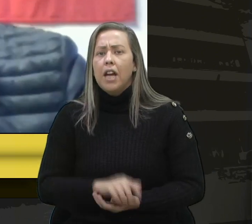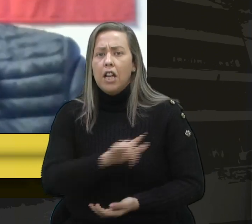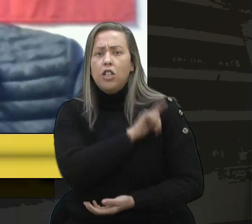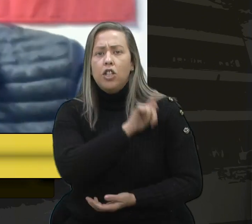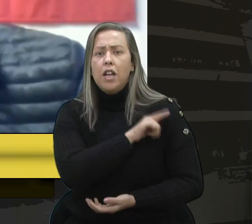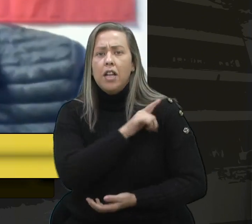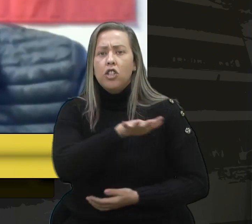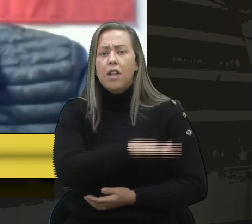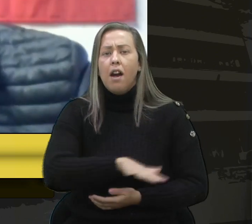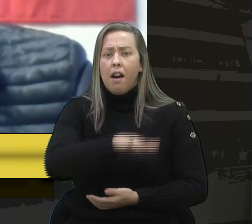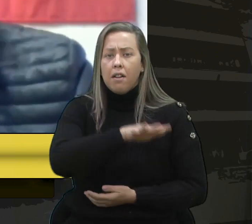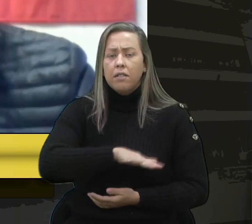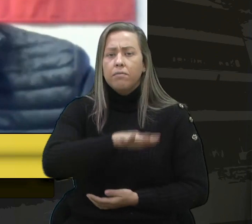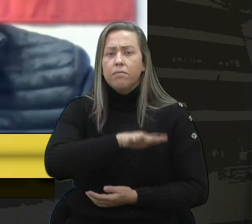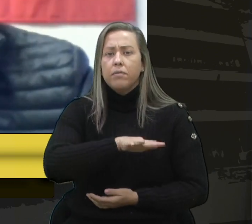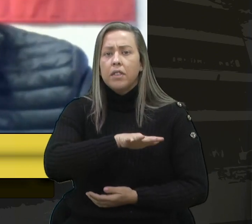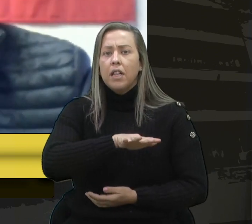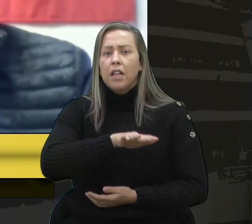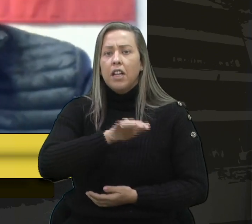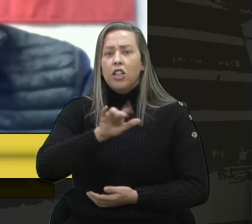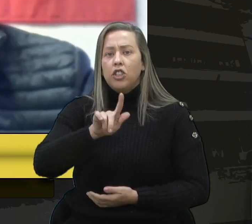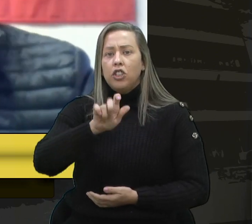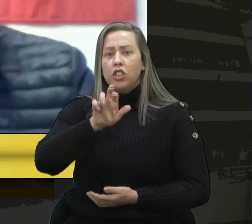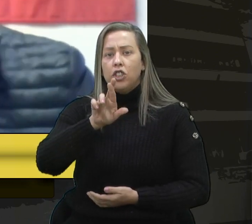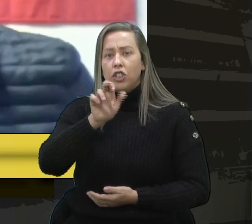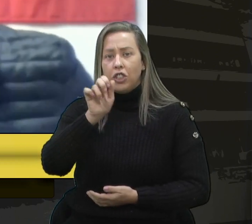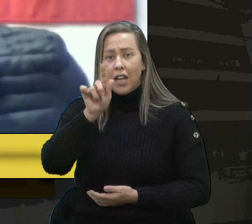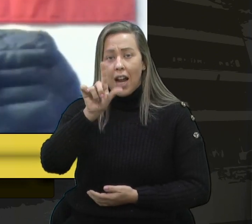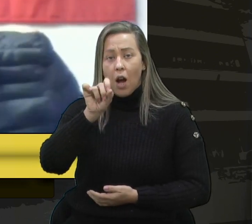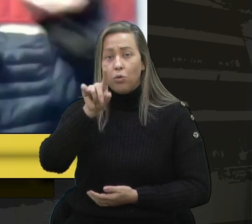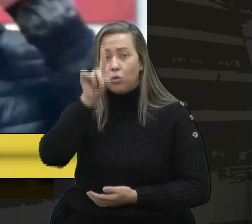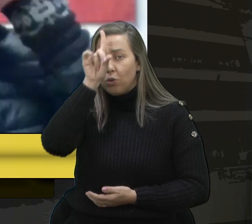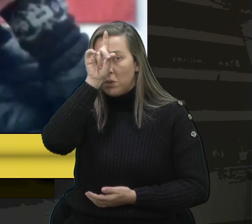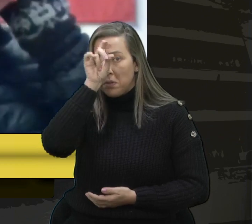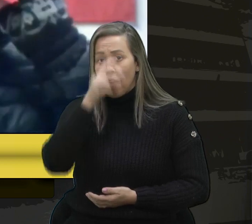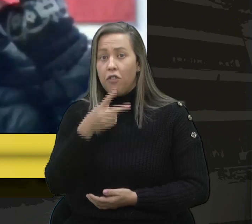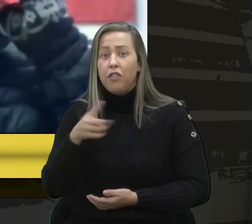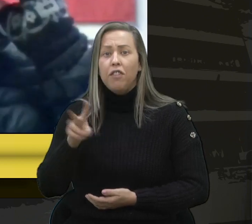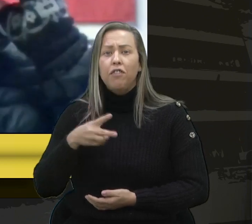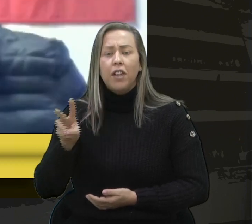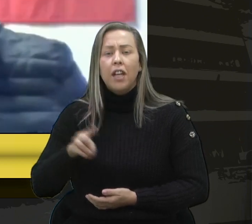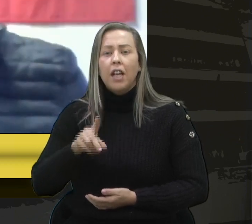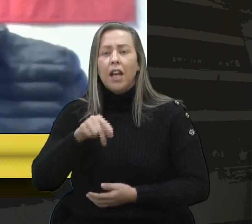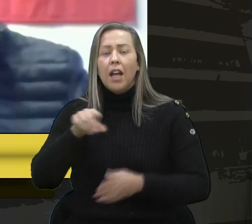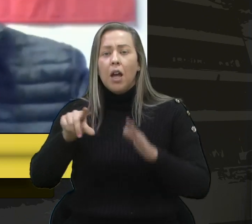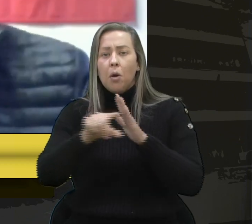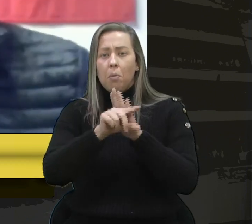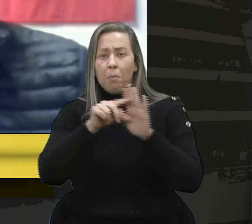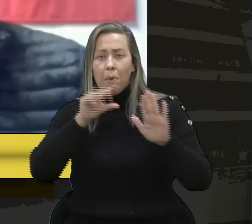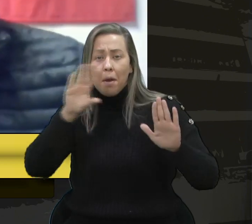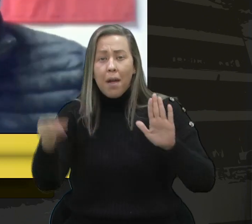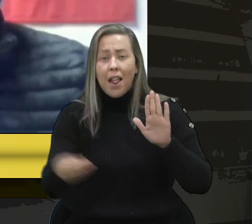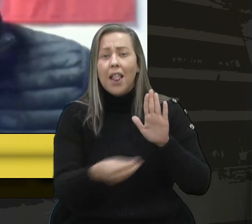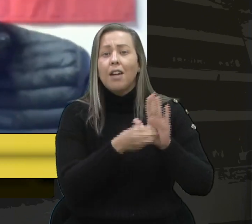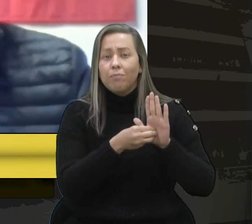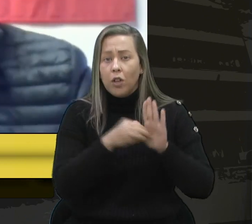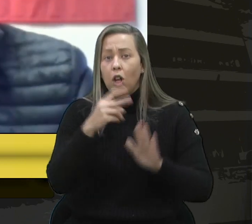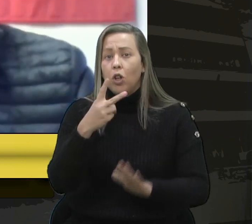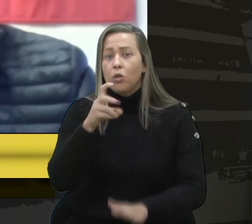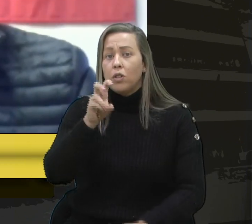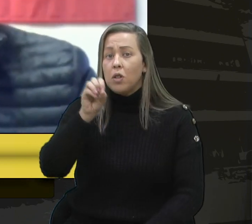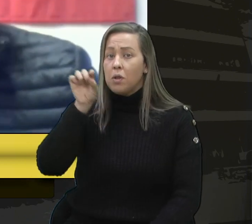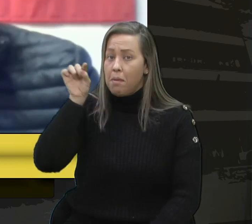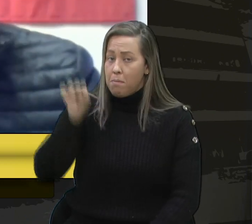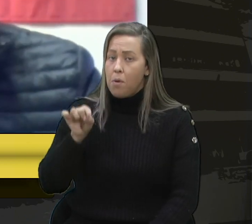comercial Geraldo Freitas, do Hospital Virvi Ramos, sobre uma emenda parlamentar de R$ 250